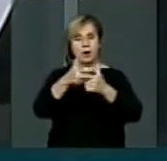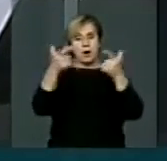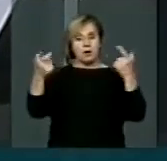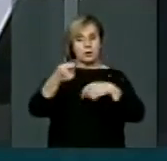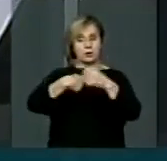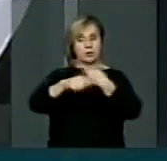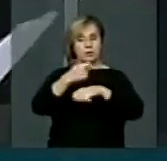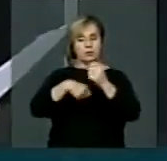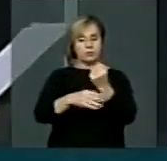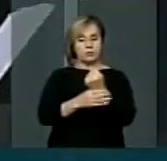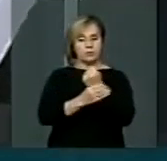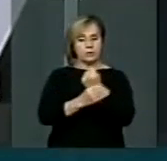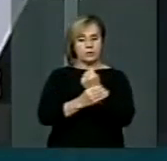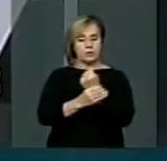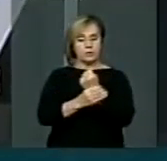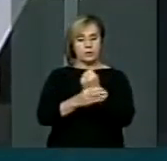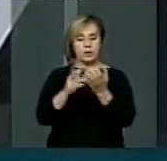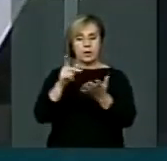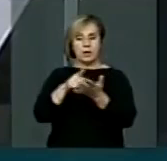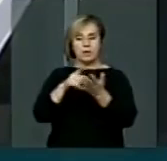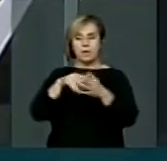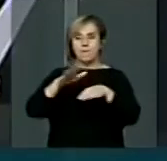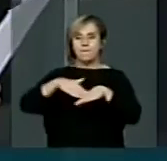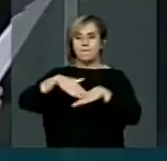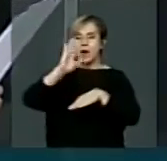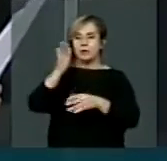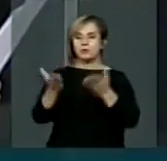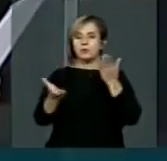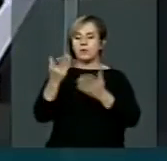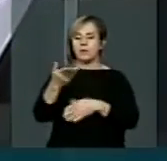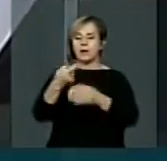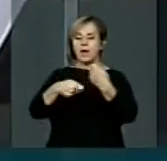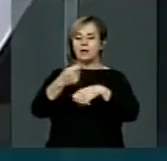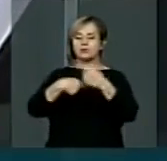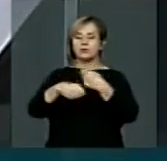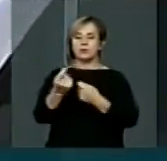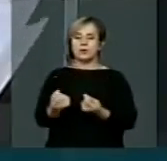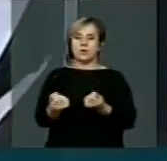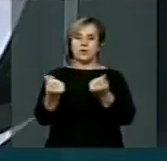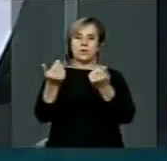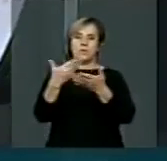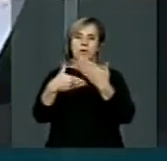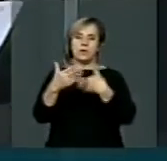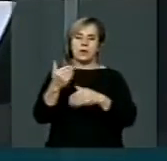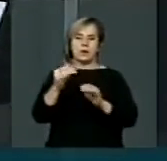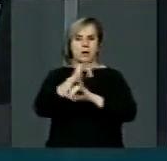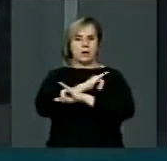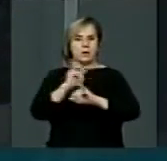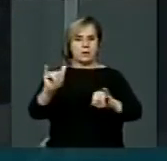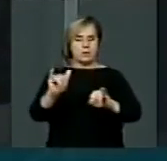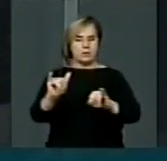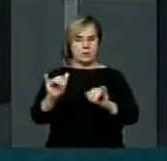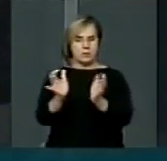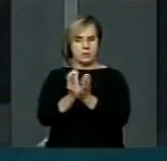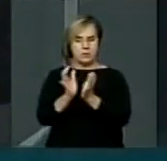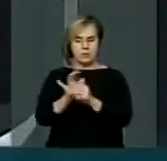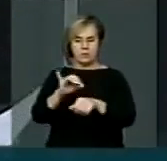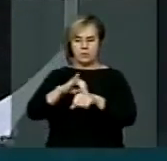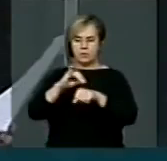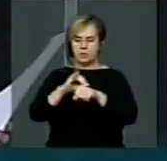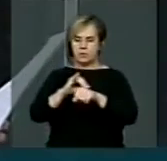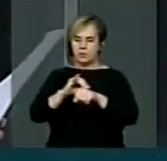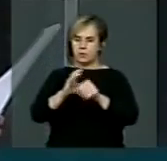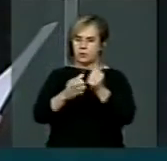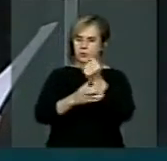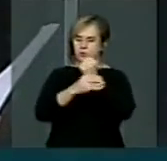mercado de seguros está acima da média do crescimento da economia, dados da superintendência de seguros privados, que